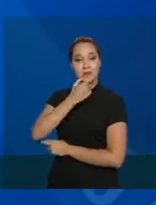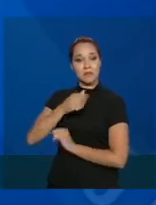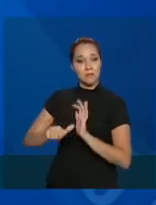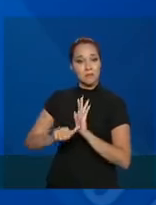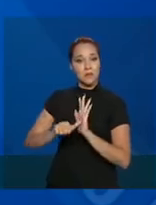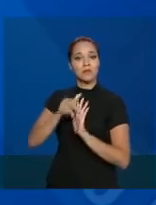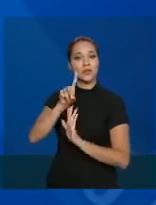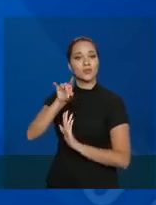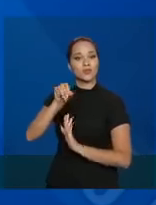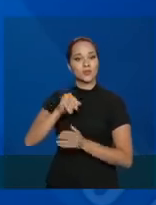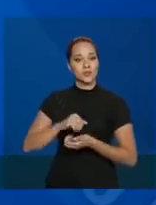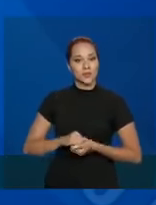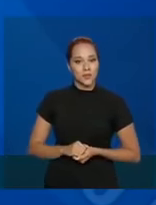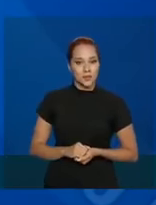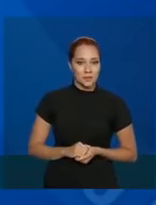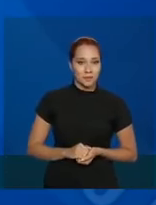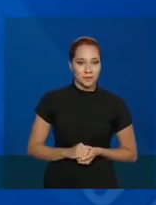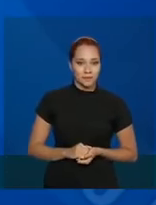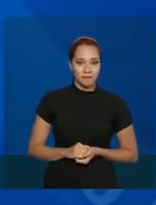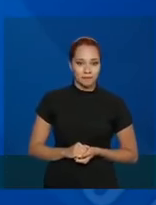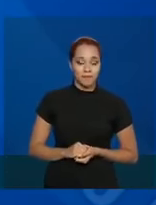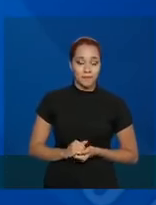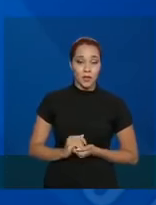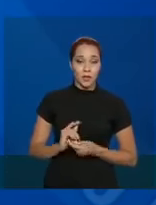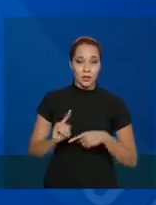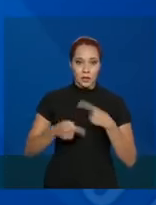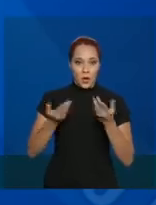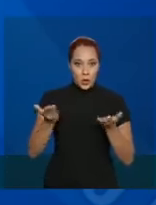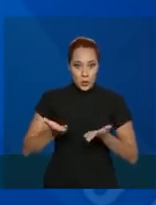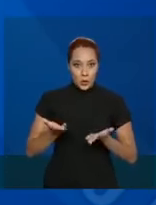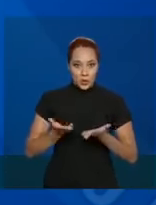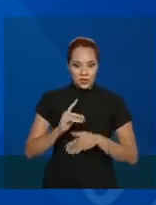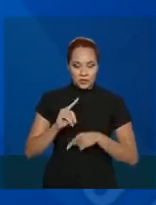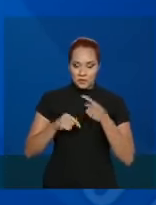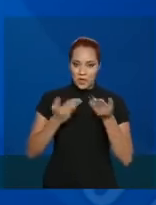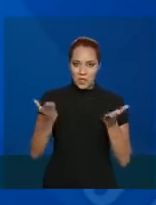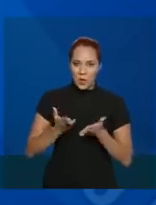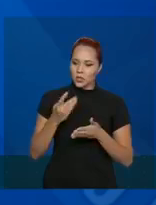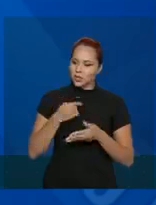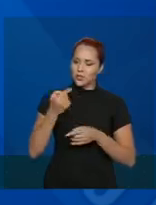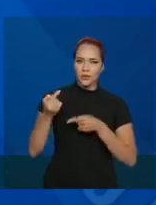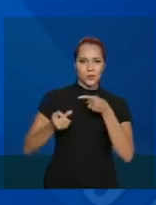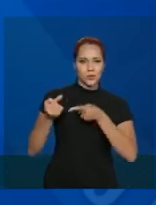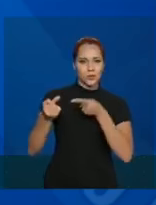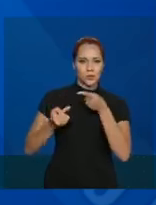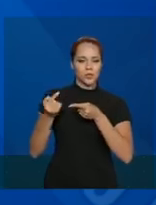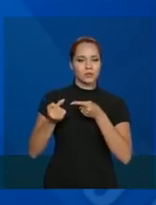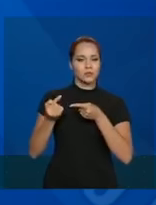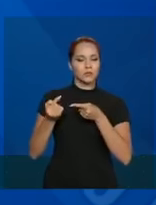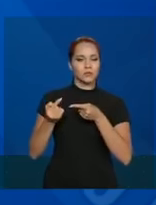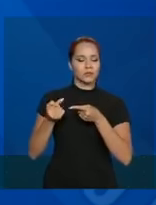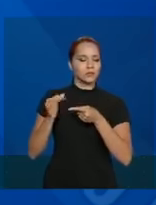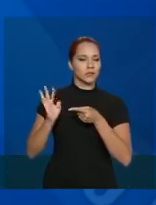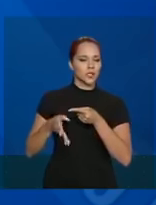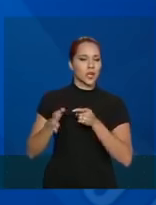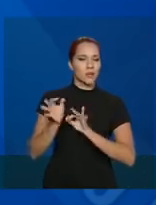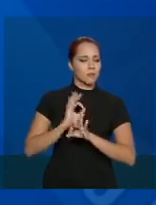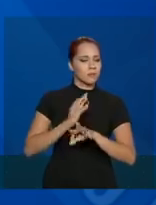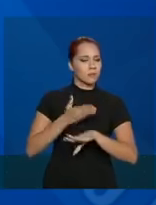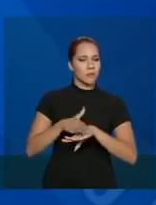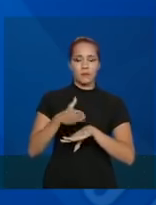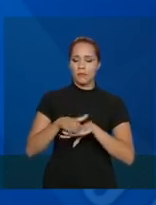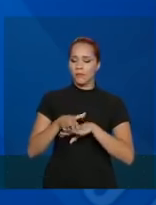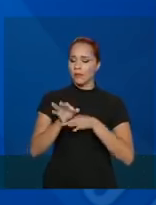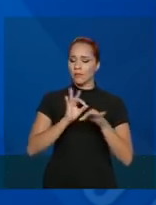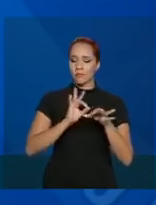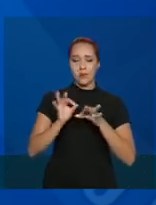momento. E quando hoje nós fizemos essa discussão, nós estamos preparados o tempo inteiro